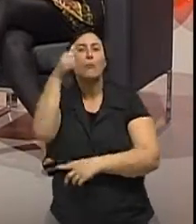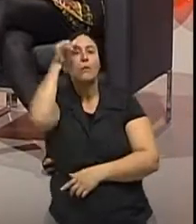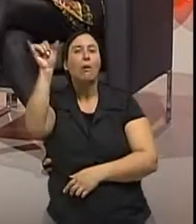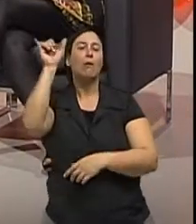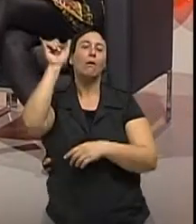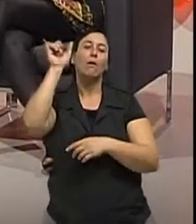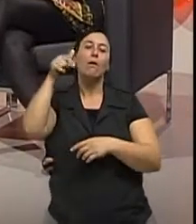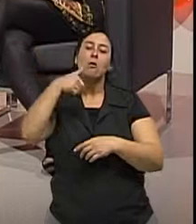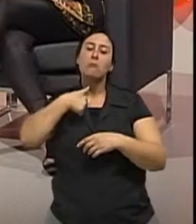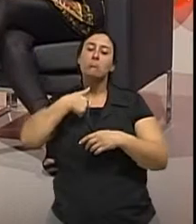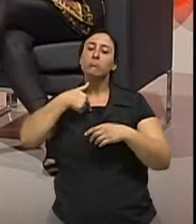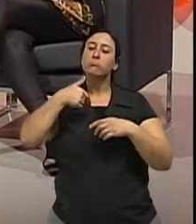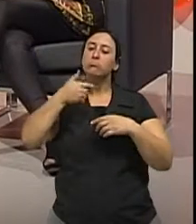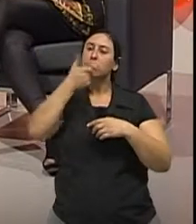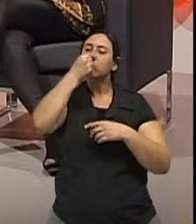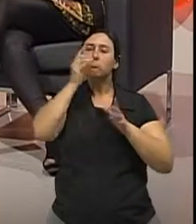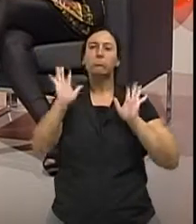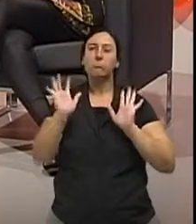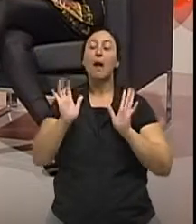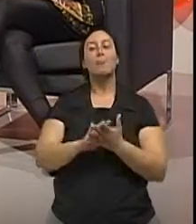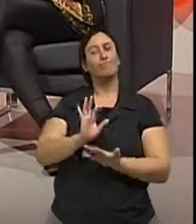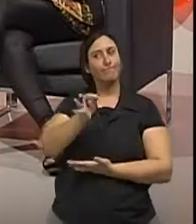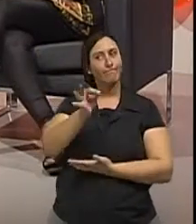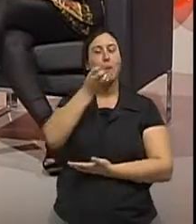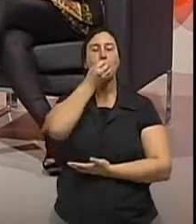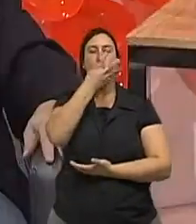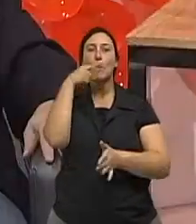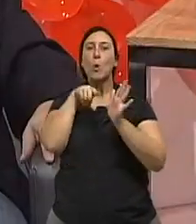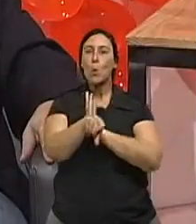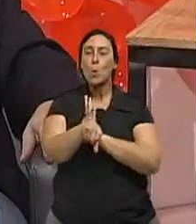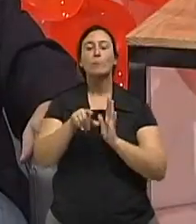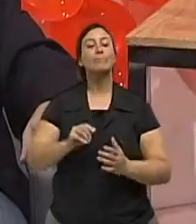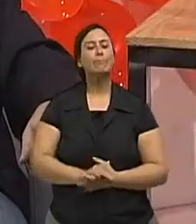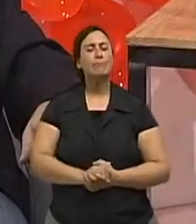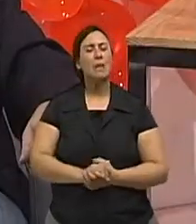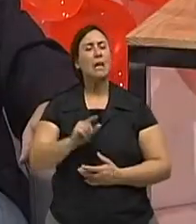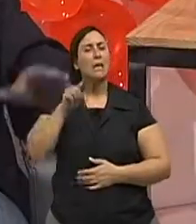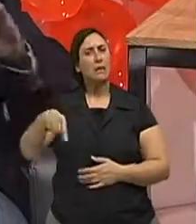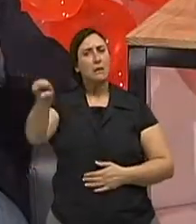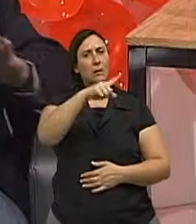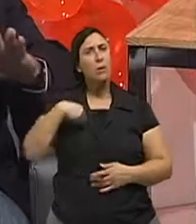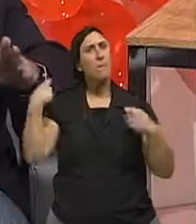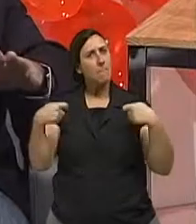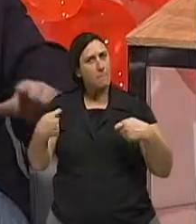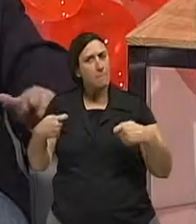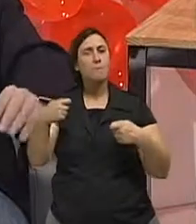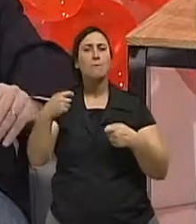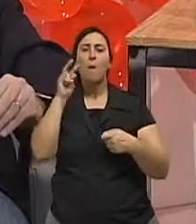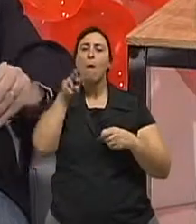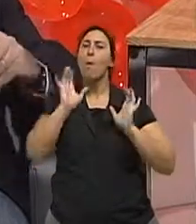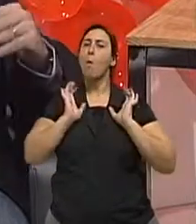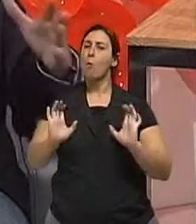beneficiar, doutor? Muito bem, Isabel. Boa pergunta. Nós temos que tomar atitudes bem simples,